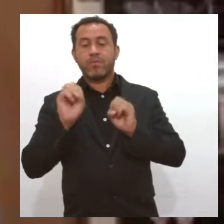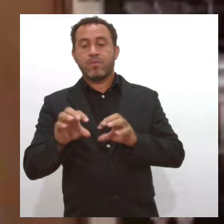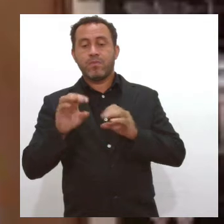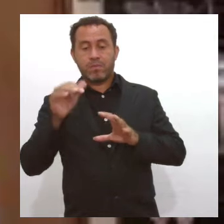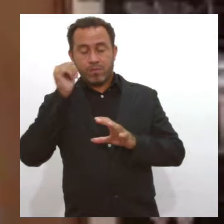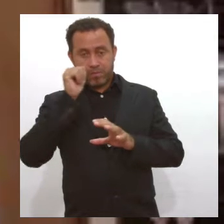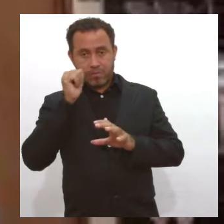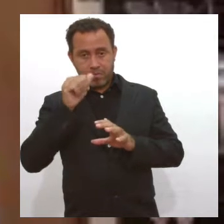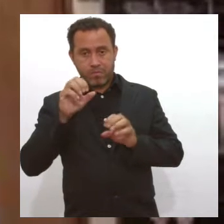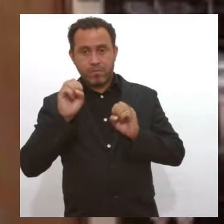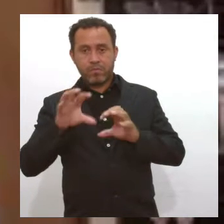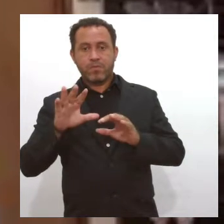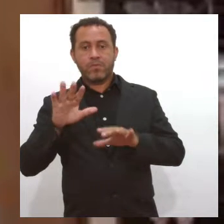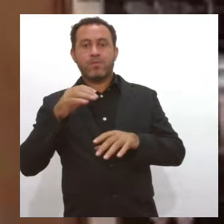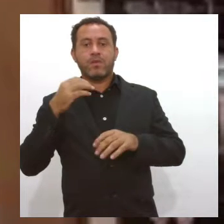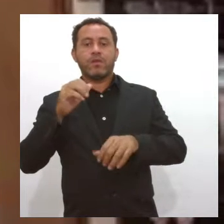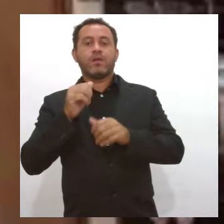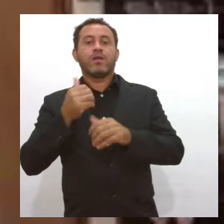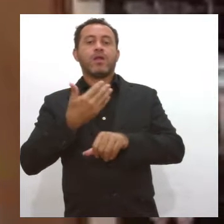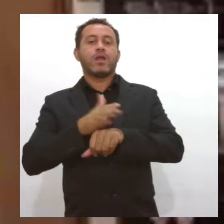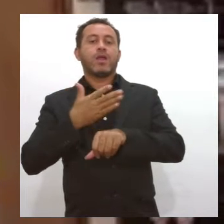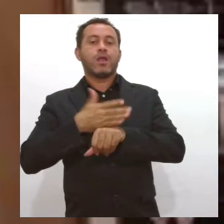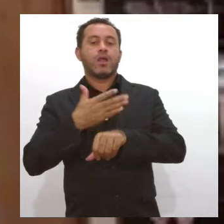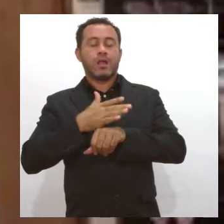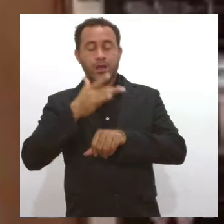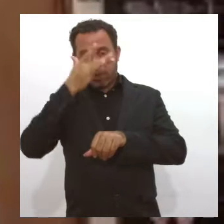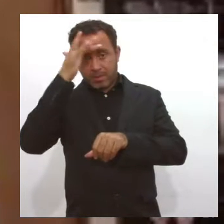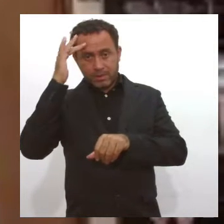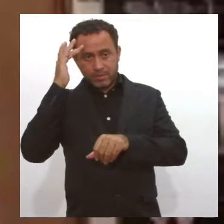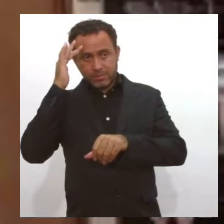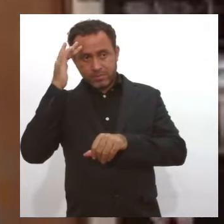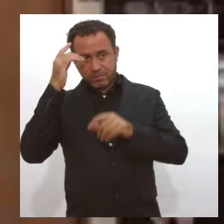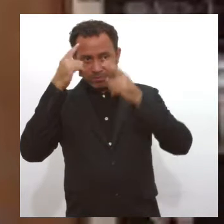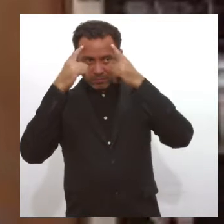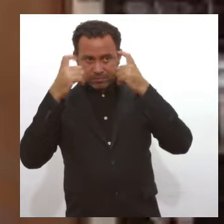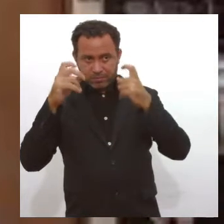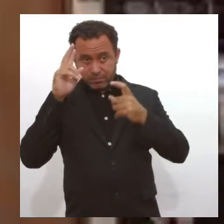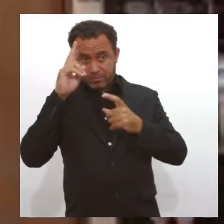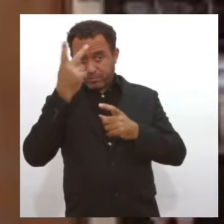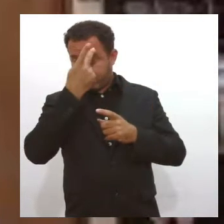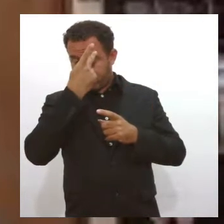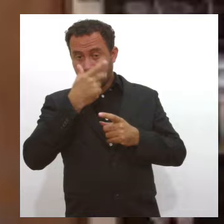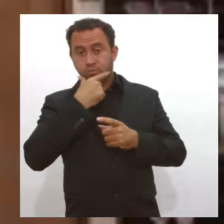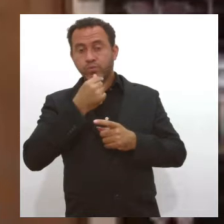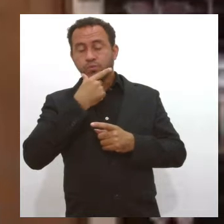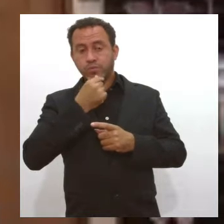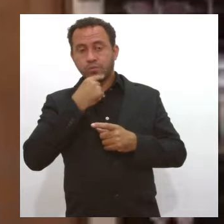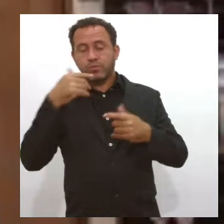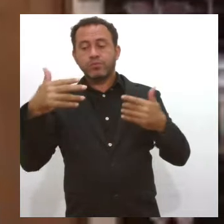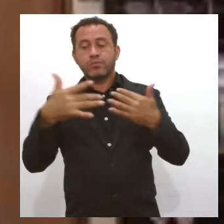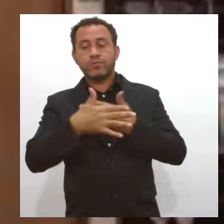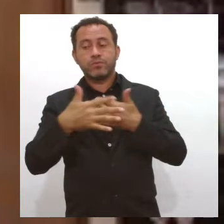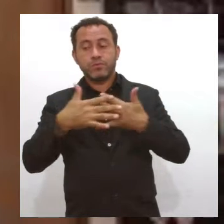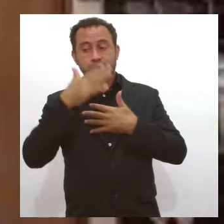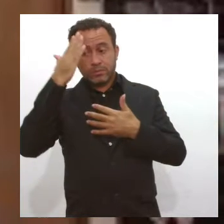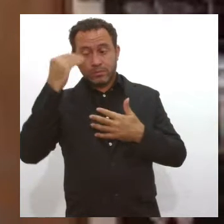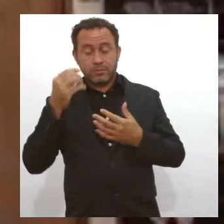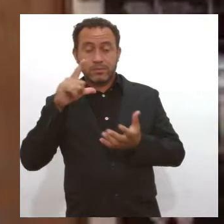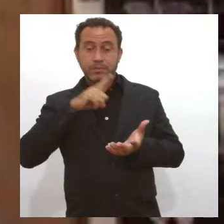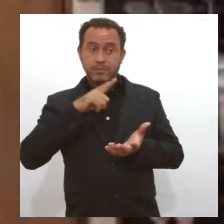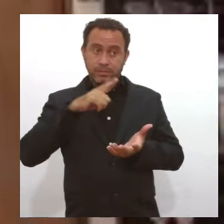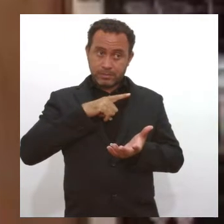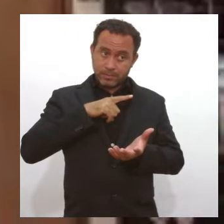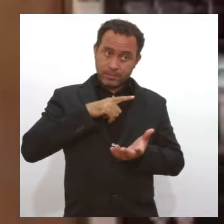e a educação e reabilitação dos agressores. Então nós vamos saber o que é que tem naquela cidade de atendimento à mulher, se esse